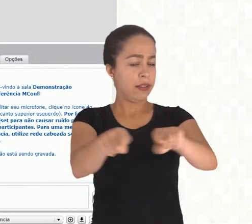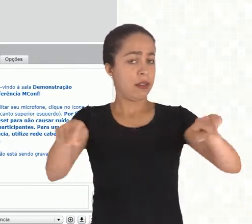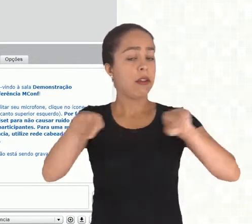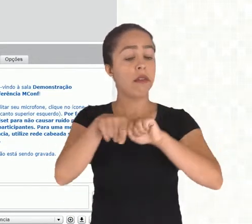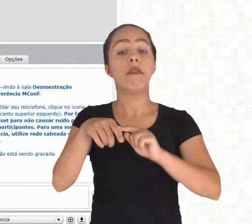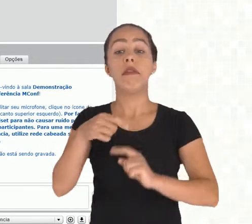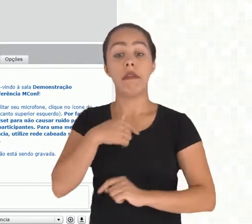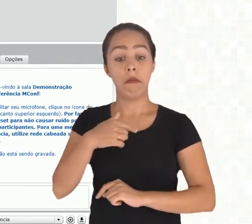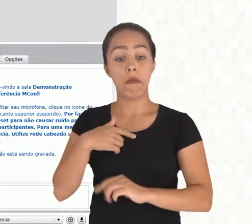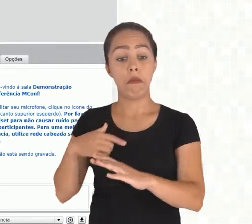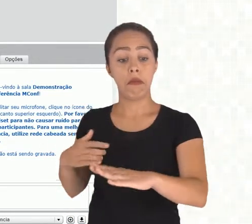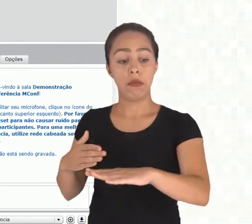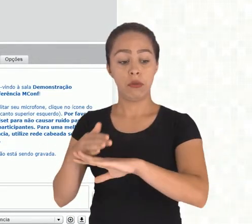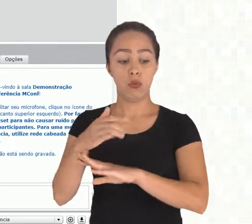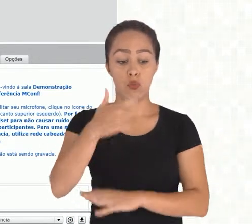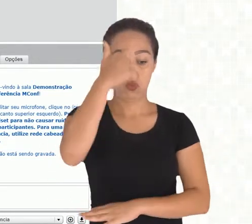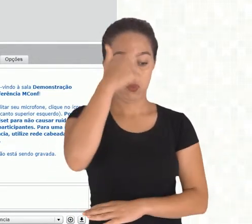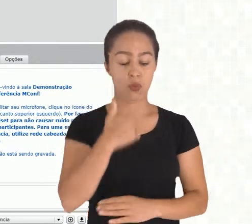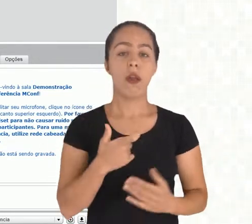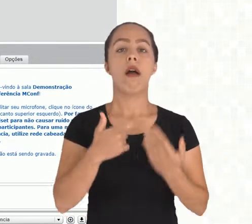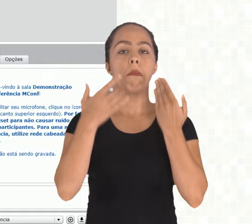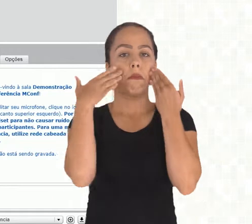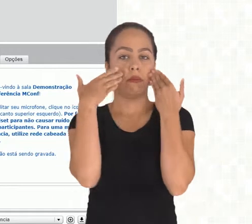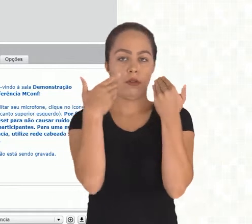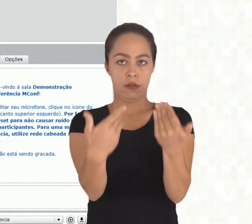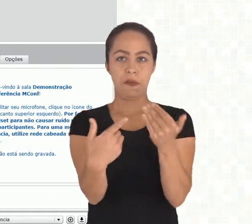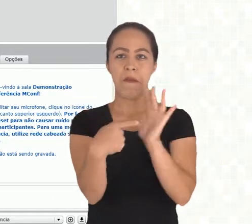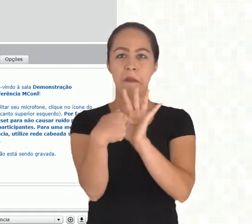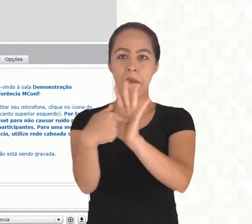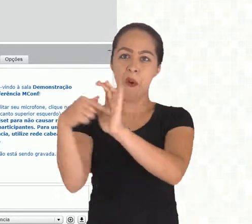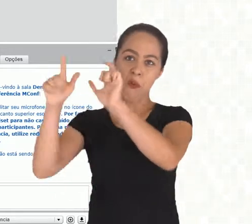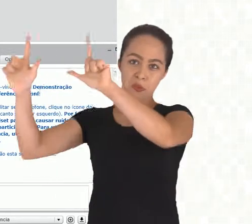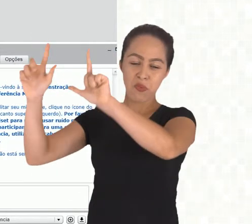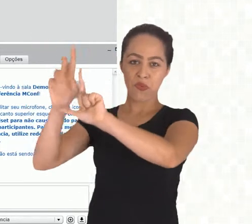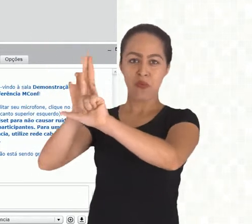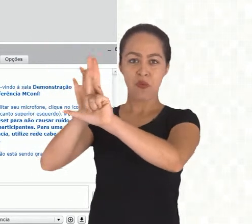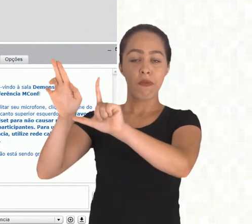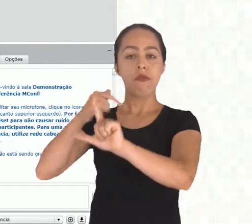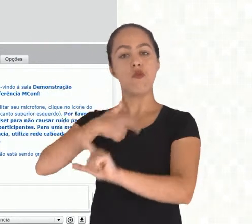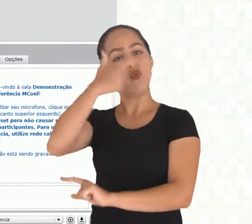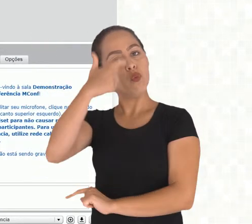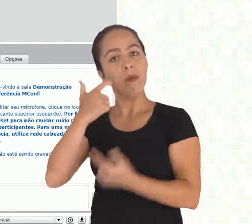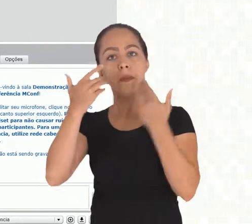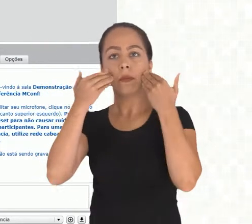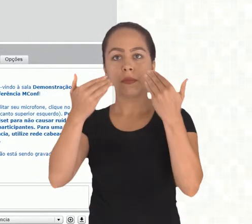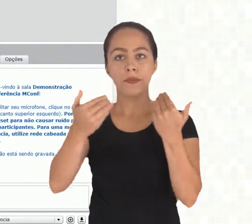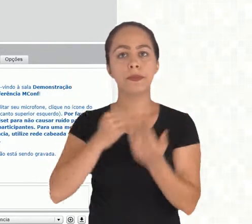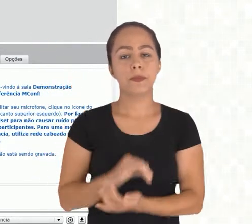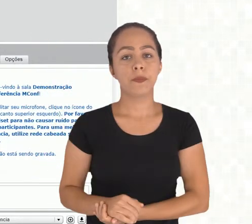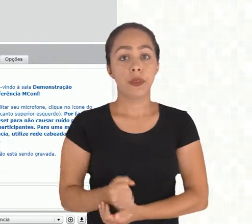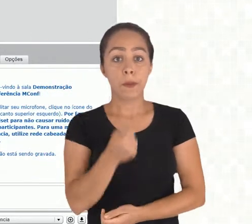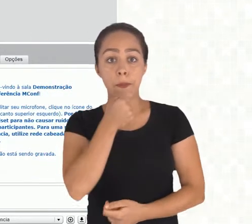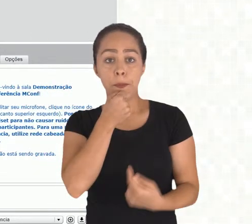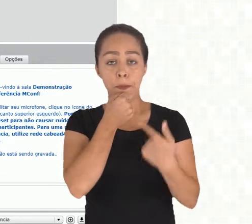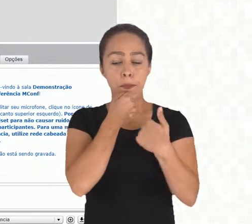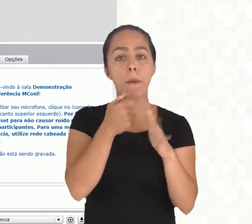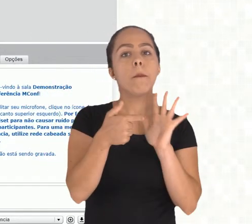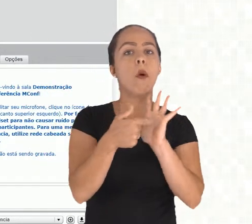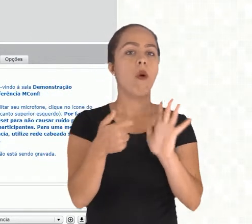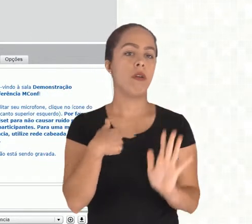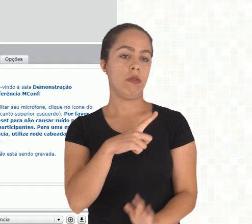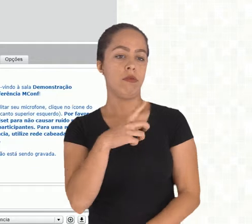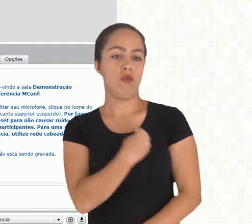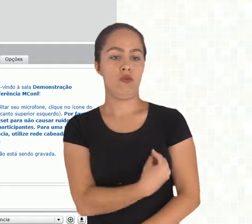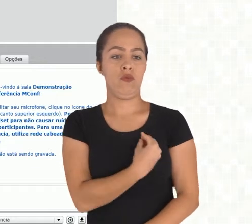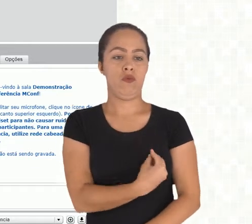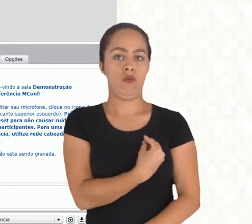entrei como apresentador, tá vendo? Aqui esse ícone demonstra que eu sou apresentador da sala, o microfone demonstra que meu microfone está ligado.